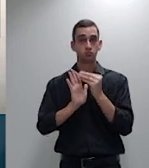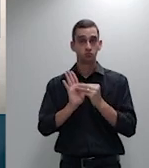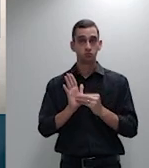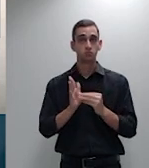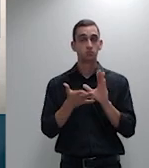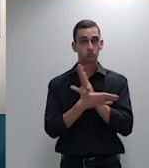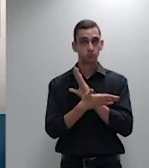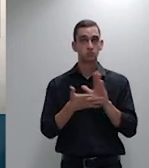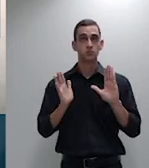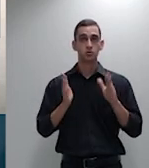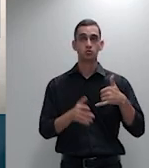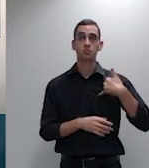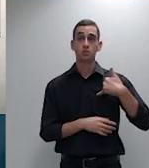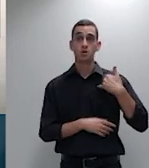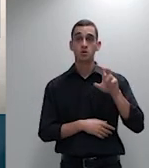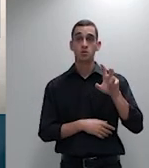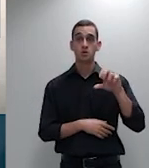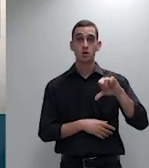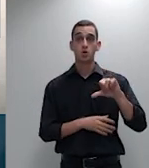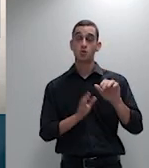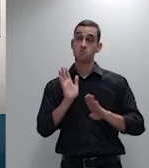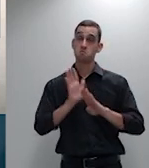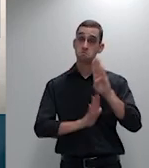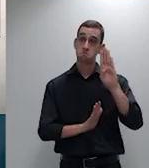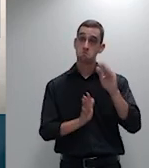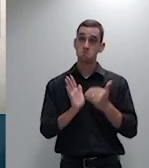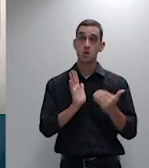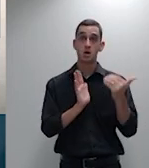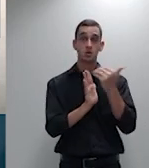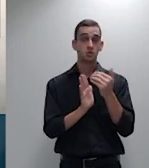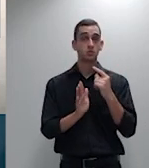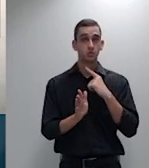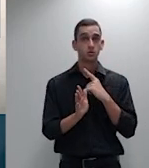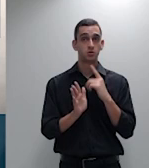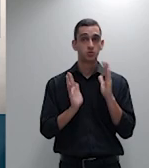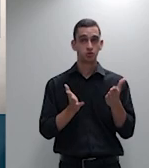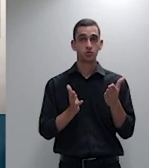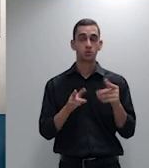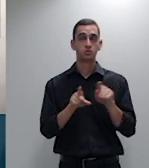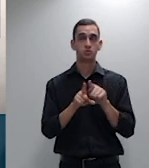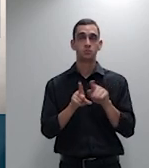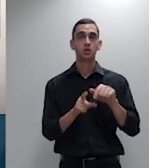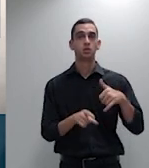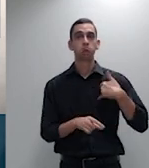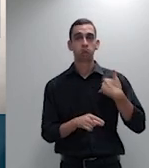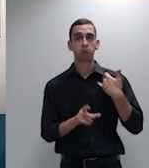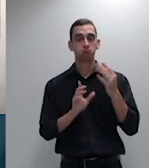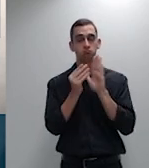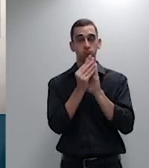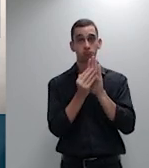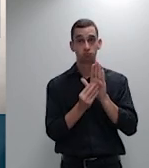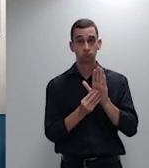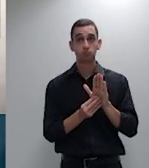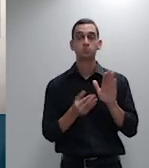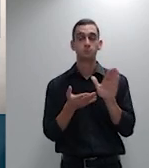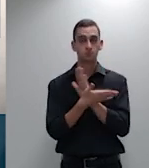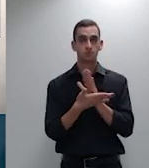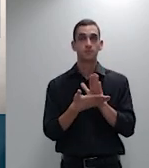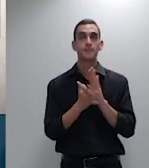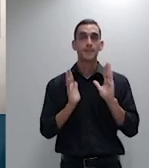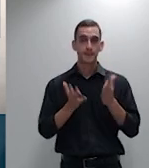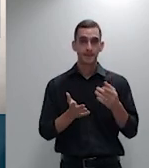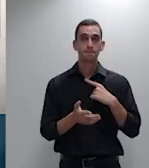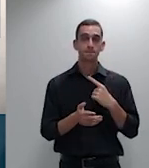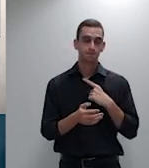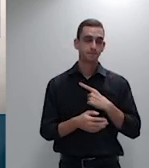mais em alguns contratos a última faixa etária aplicada é essa e em alguns tem sim beneficiários idosos que sofrem